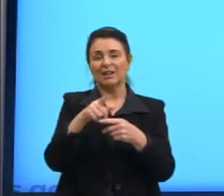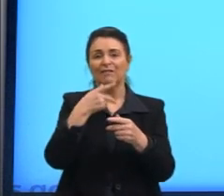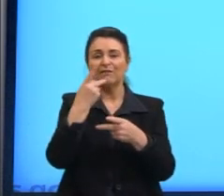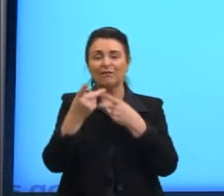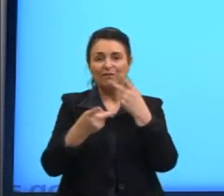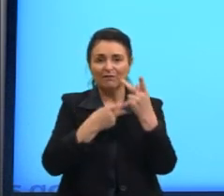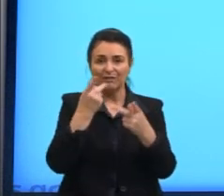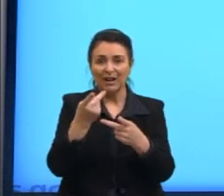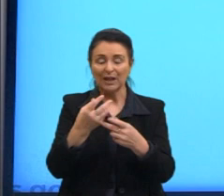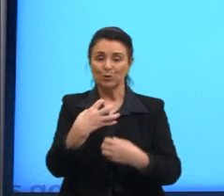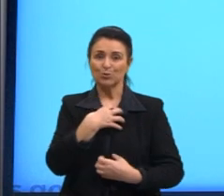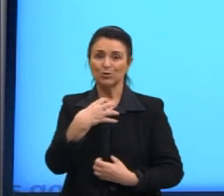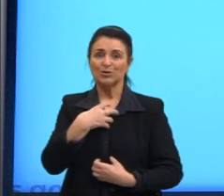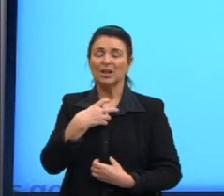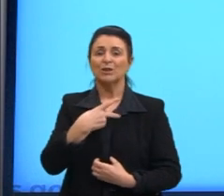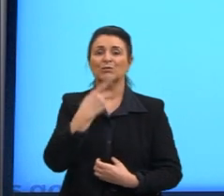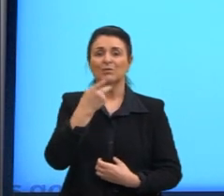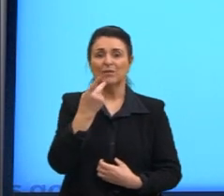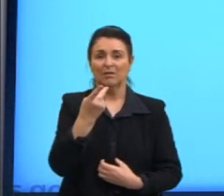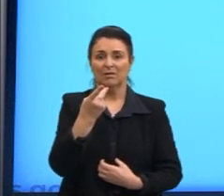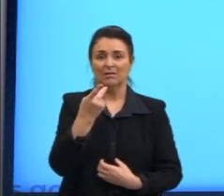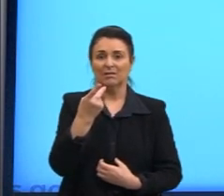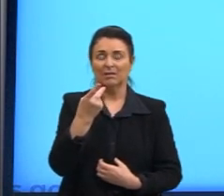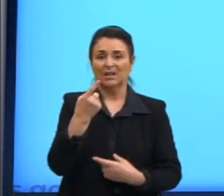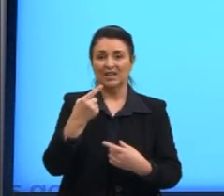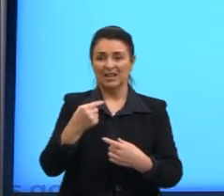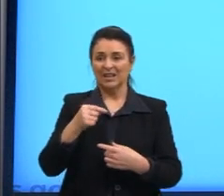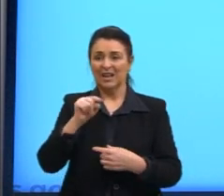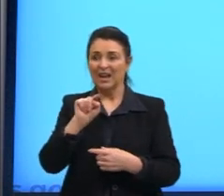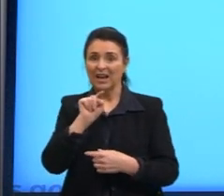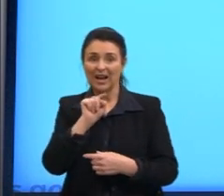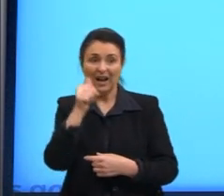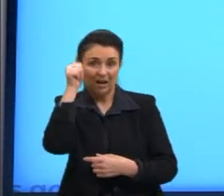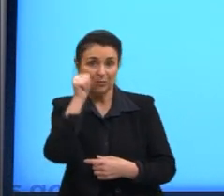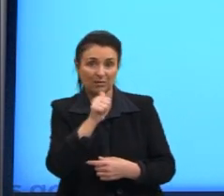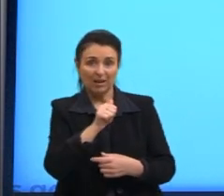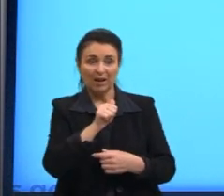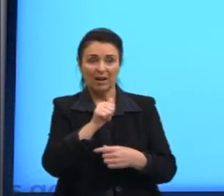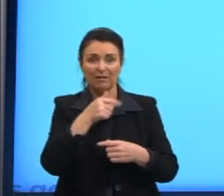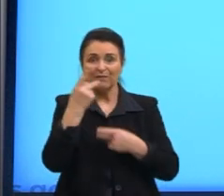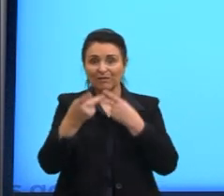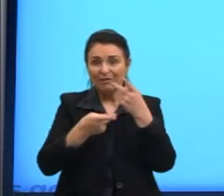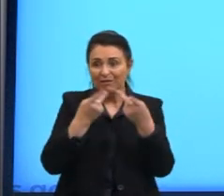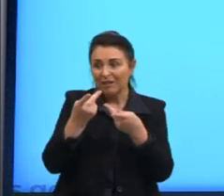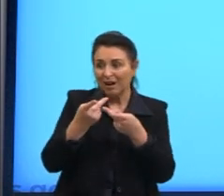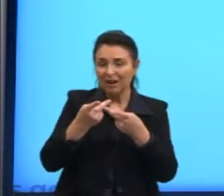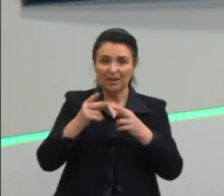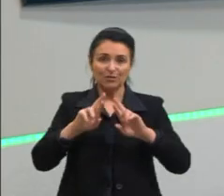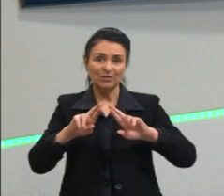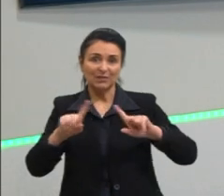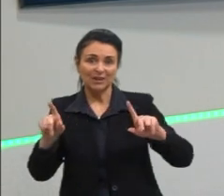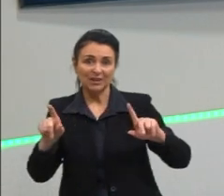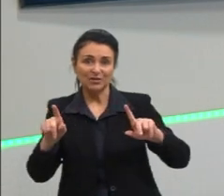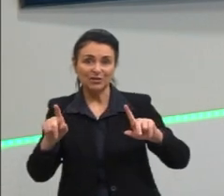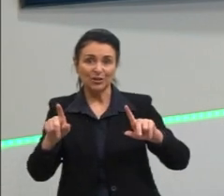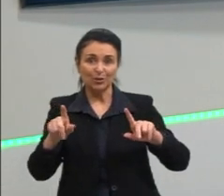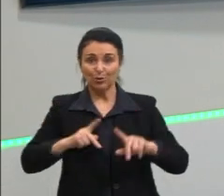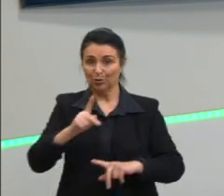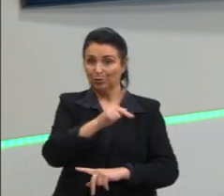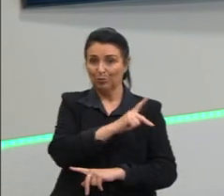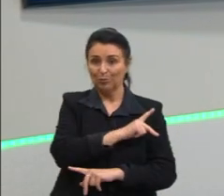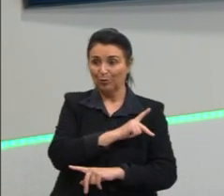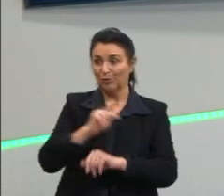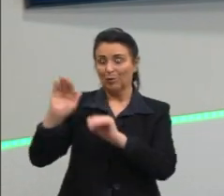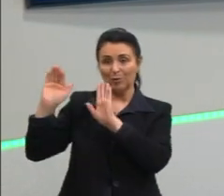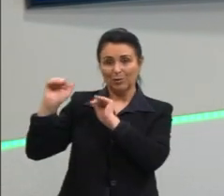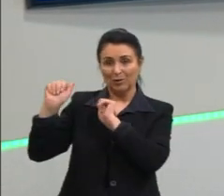de la pronúncia ela uruguaia eles espanhóis então possui uma